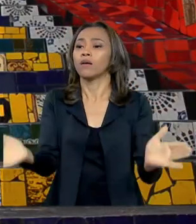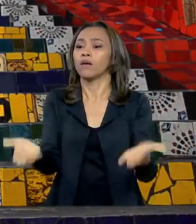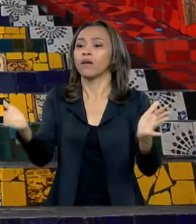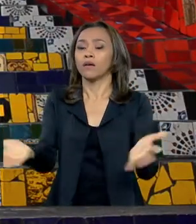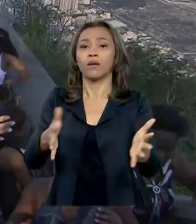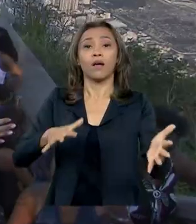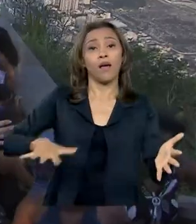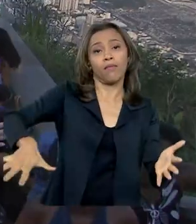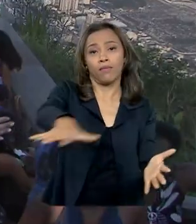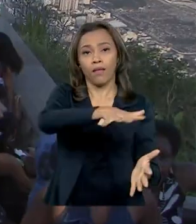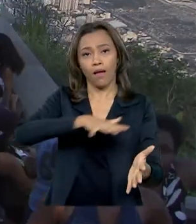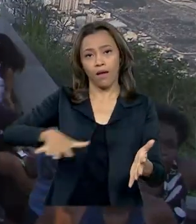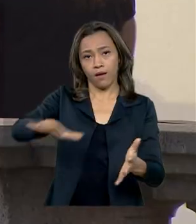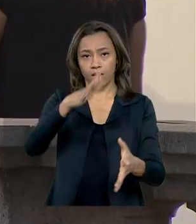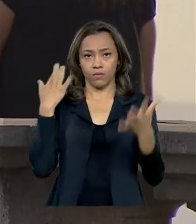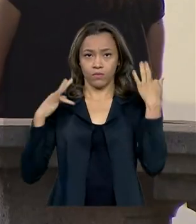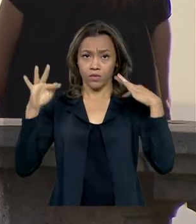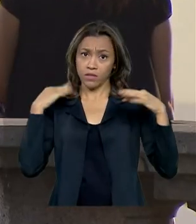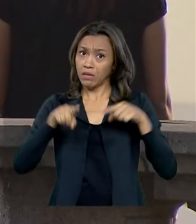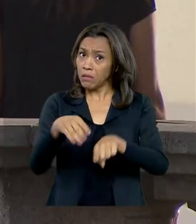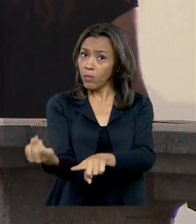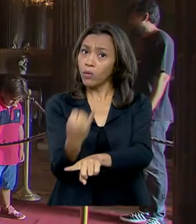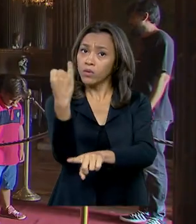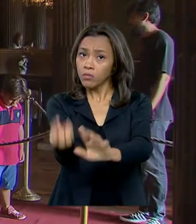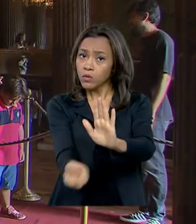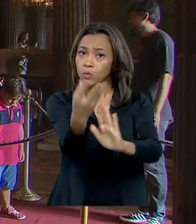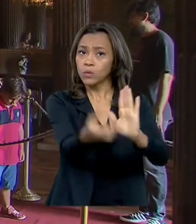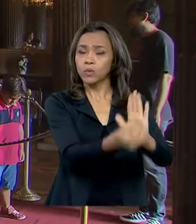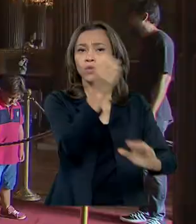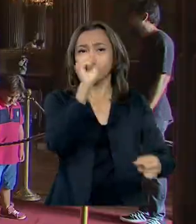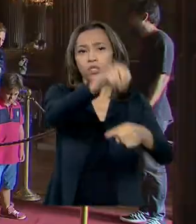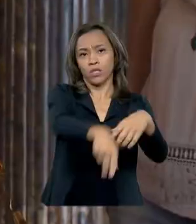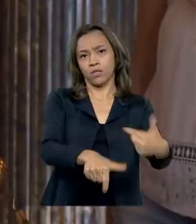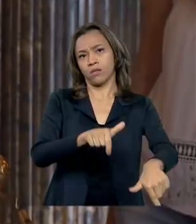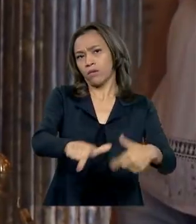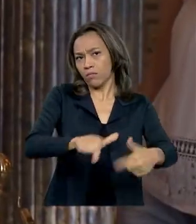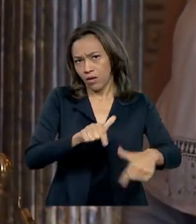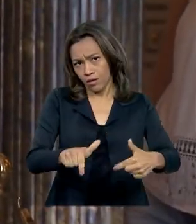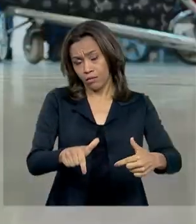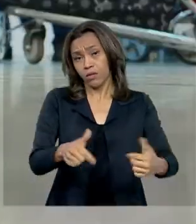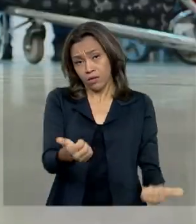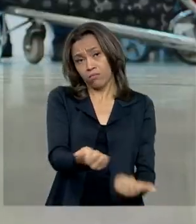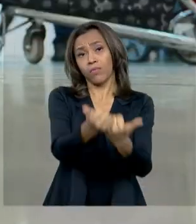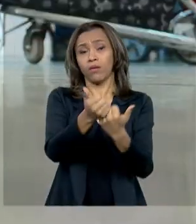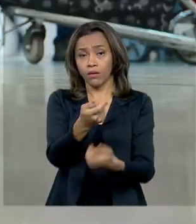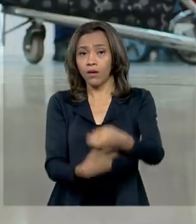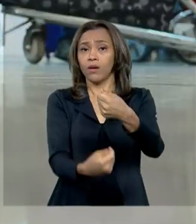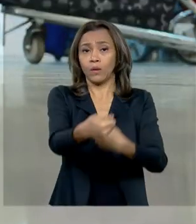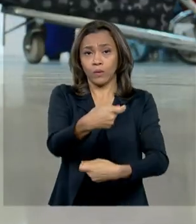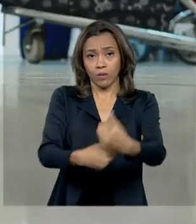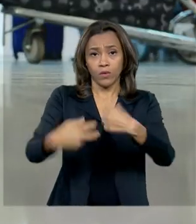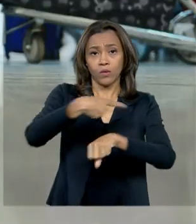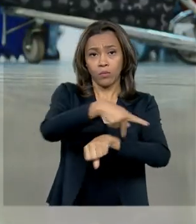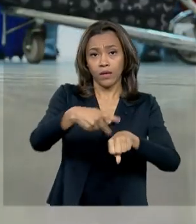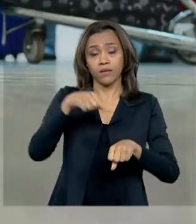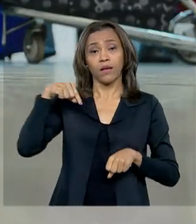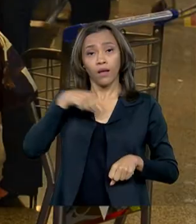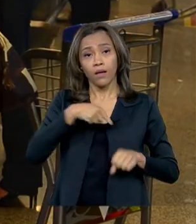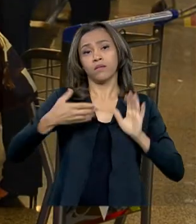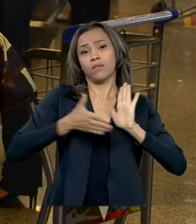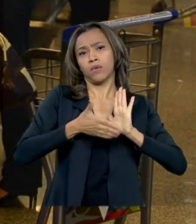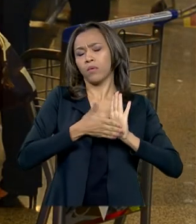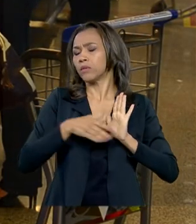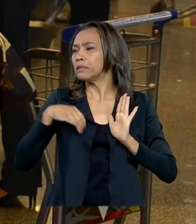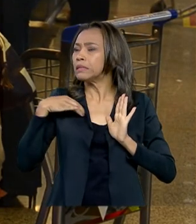do setor, que é importante na geração de emprego e renda, ou seja, na economia do país. Essa medida será muito